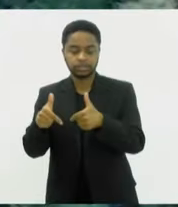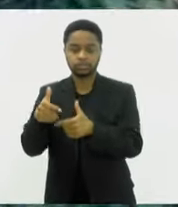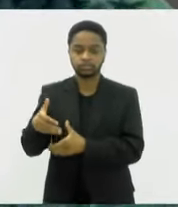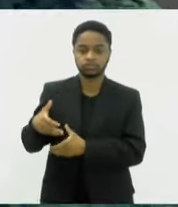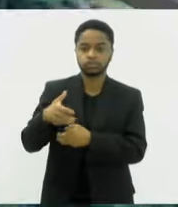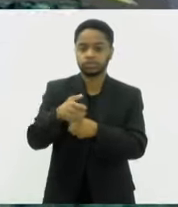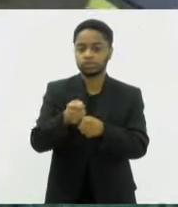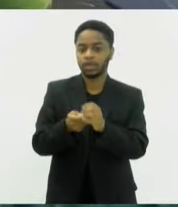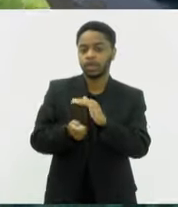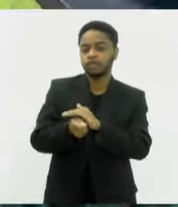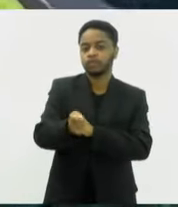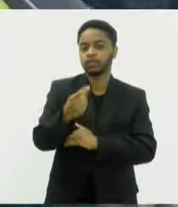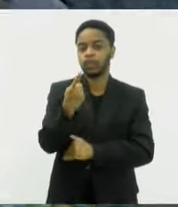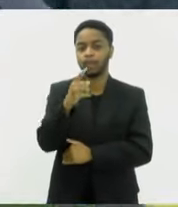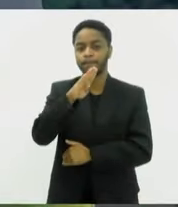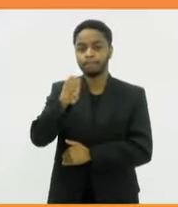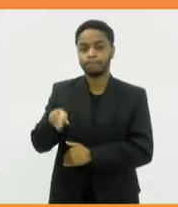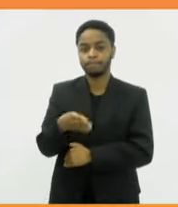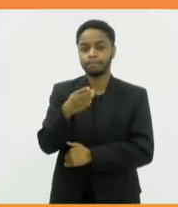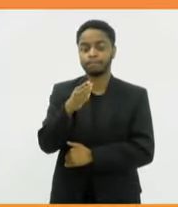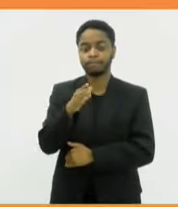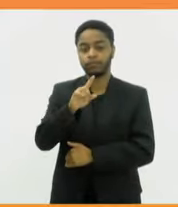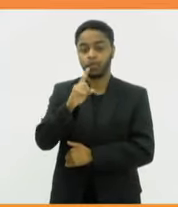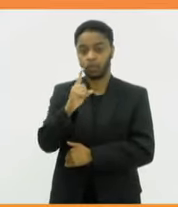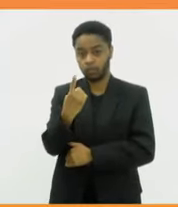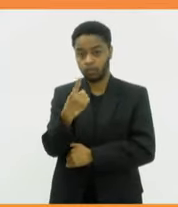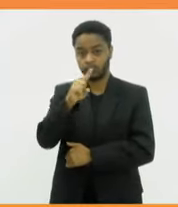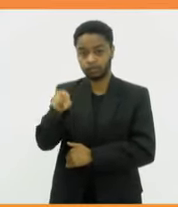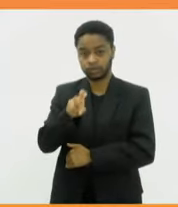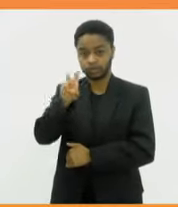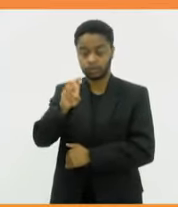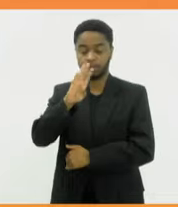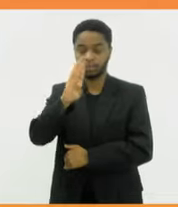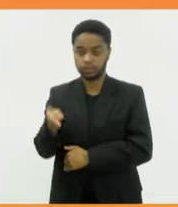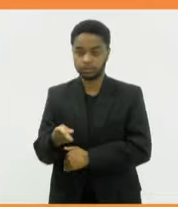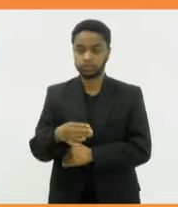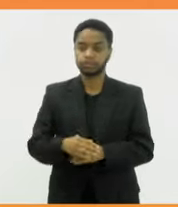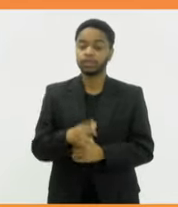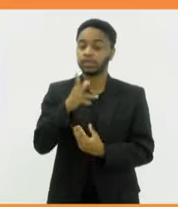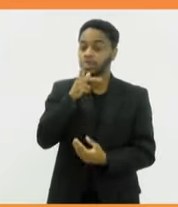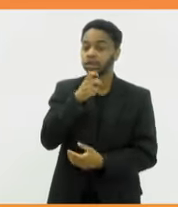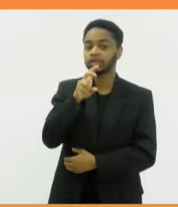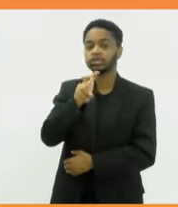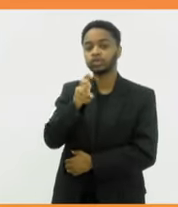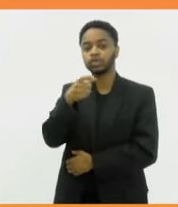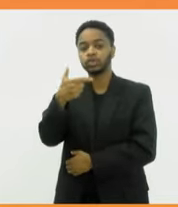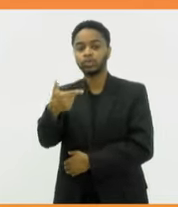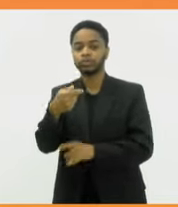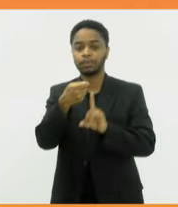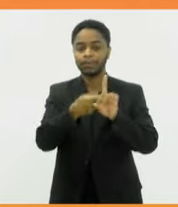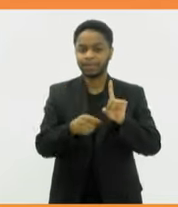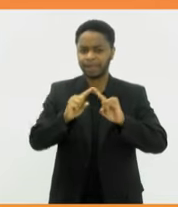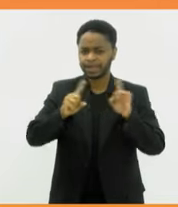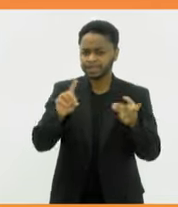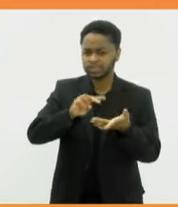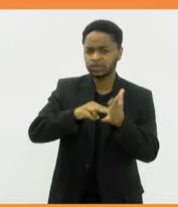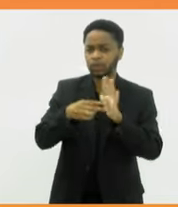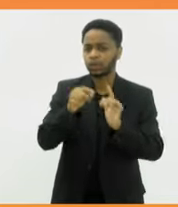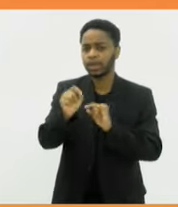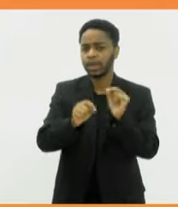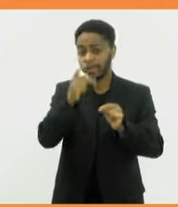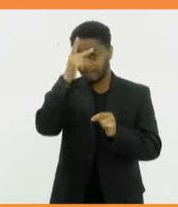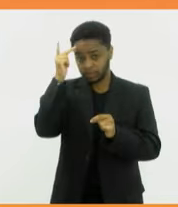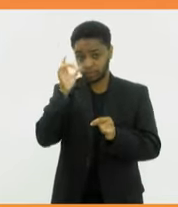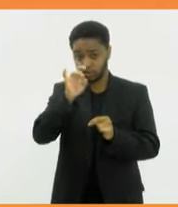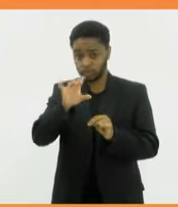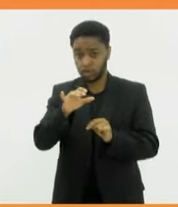de R 1,5 bilhão. Elas durarão 52 meses, mas isso não significa que o cidadão só vai passar a